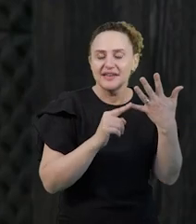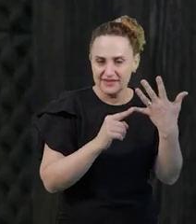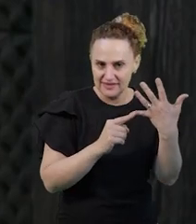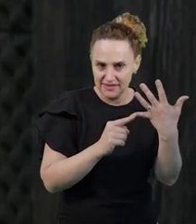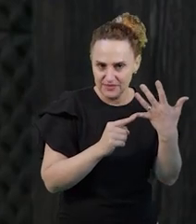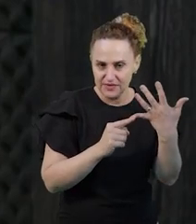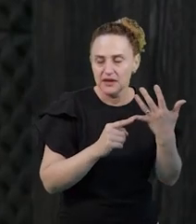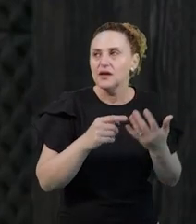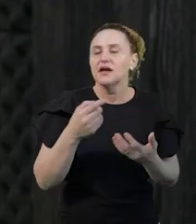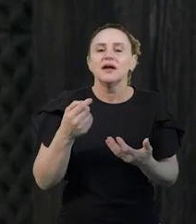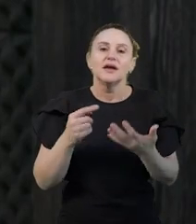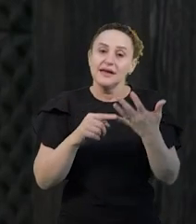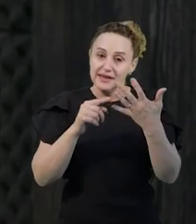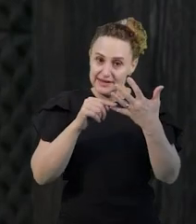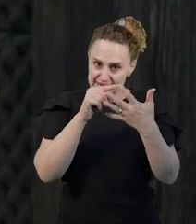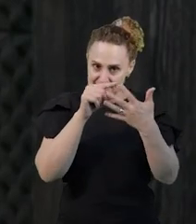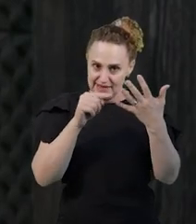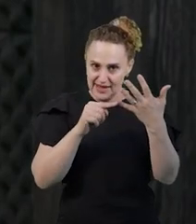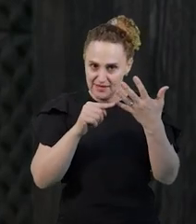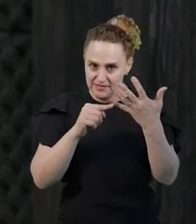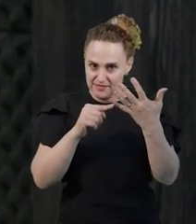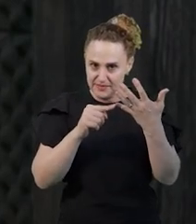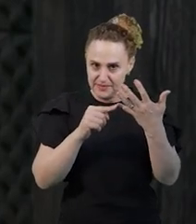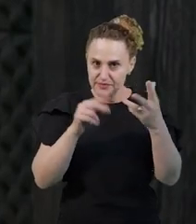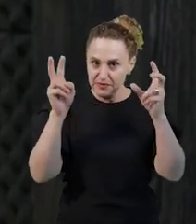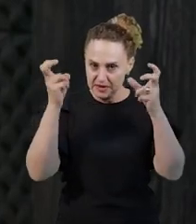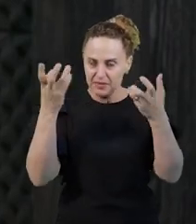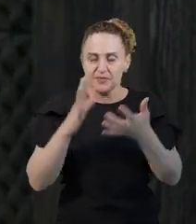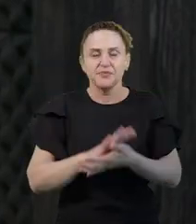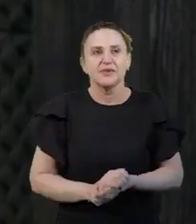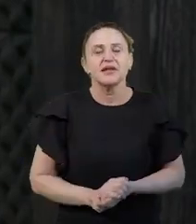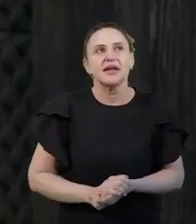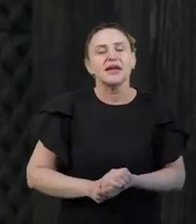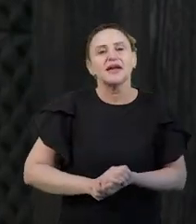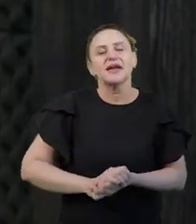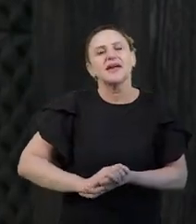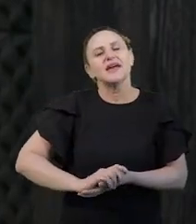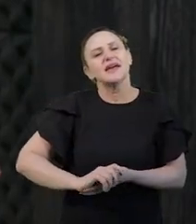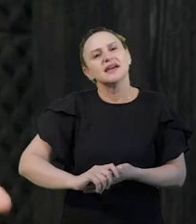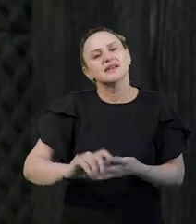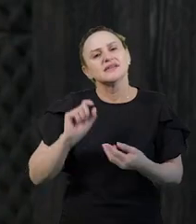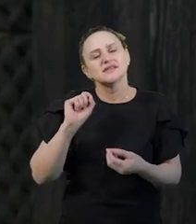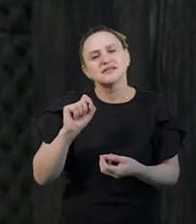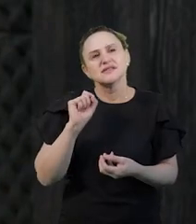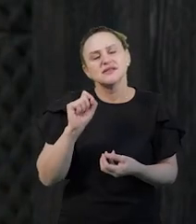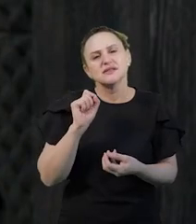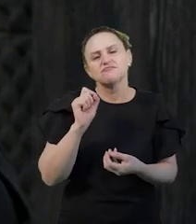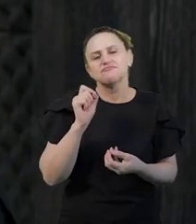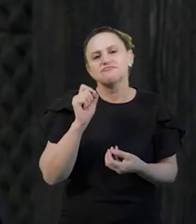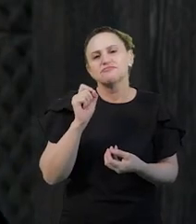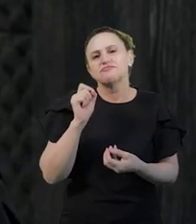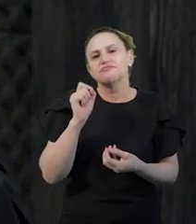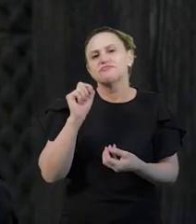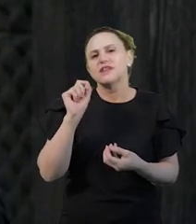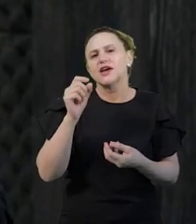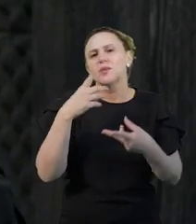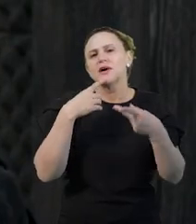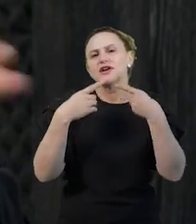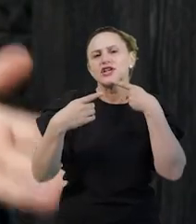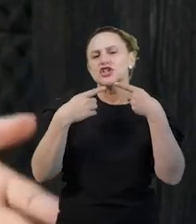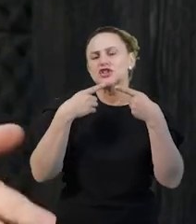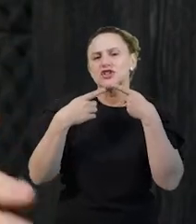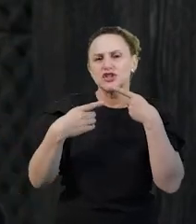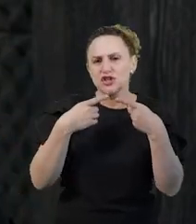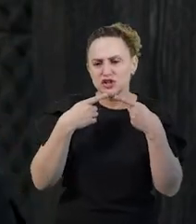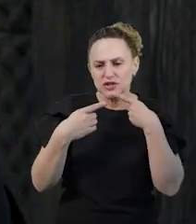crítica das soluções. Então, será que aquela solução que nós encontramos para aquela situação, ela é favorável? Então, vem uma discussão muito